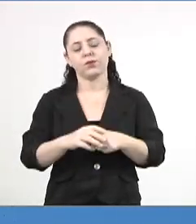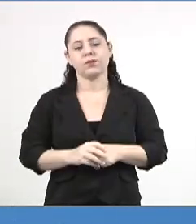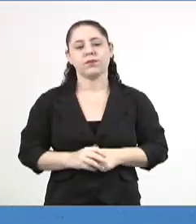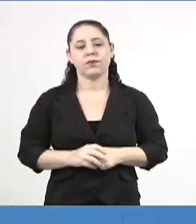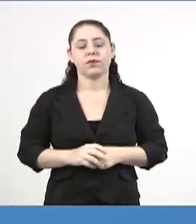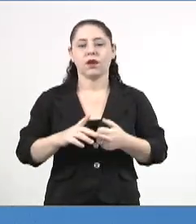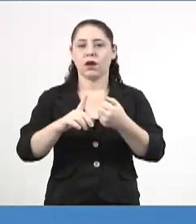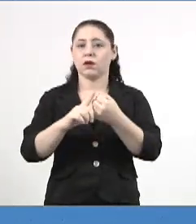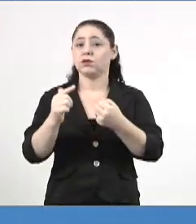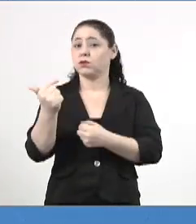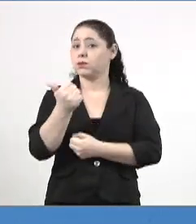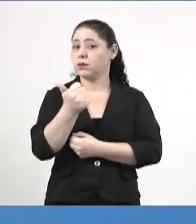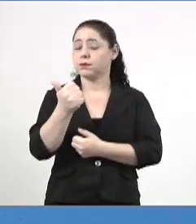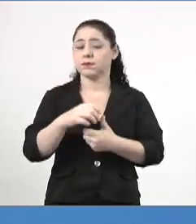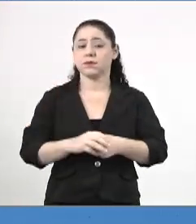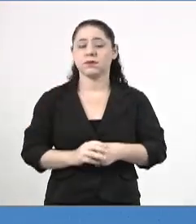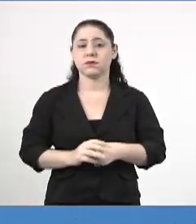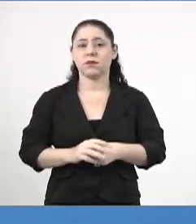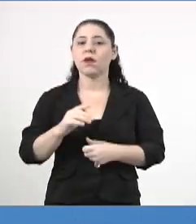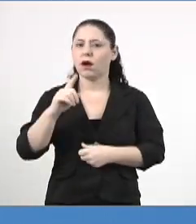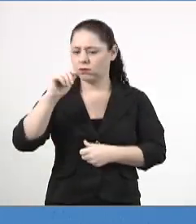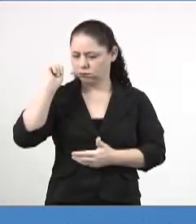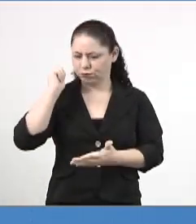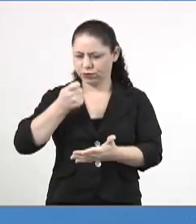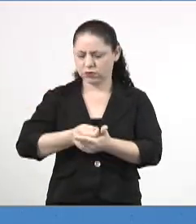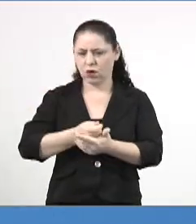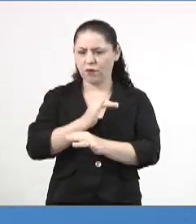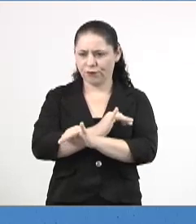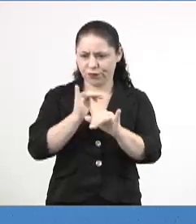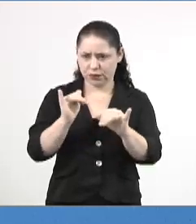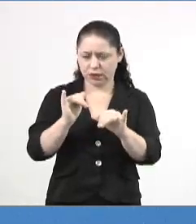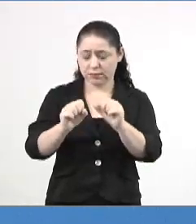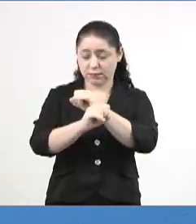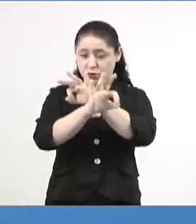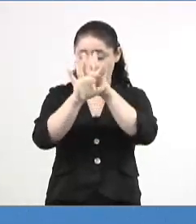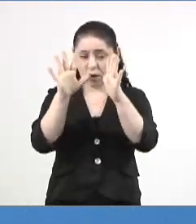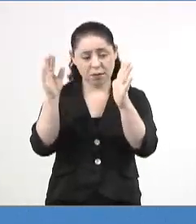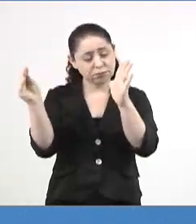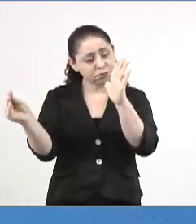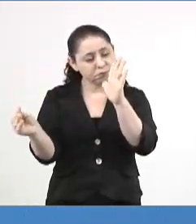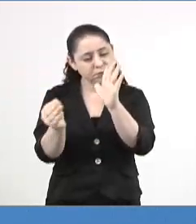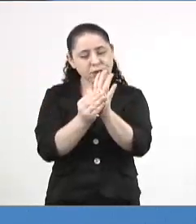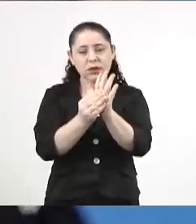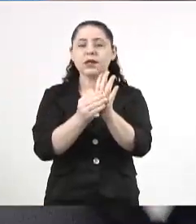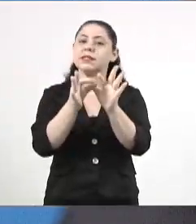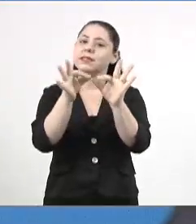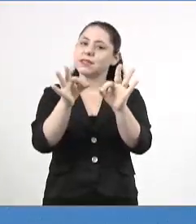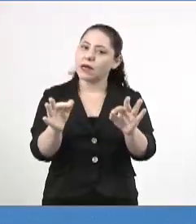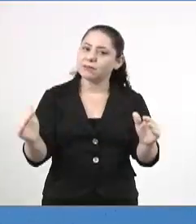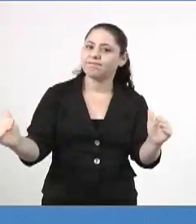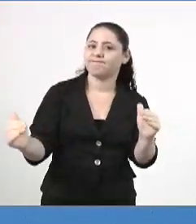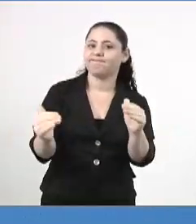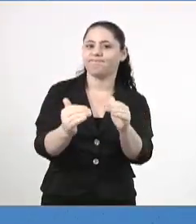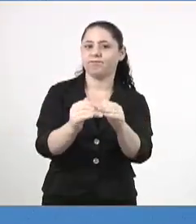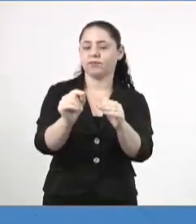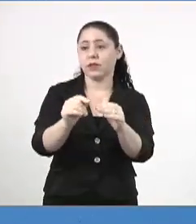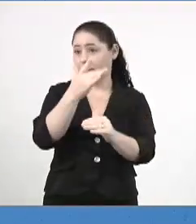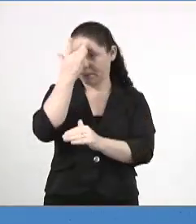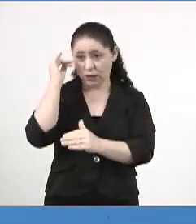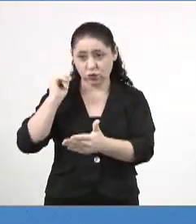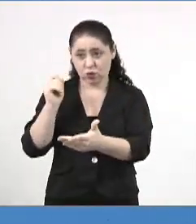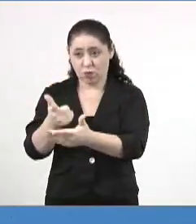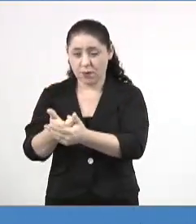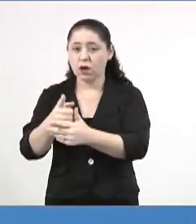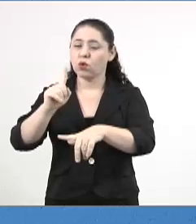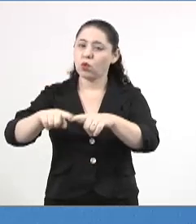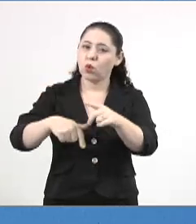Artigo 1º. Torna obrigatória a comunicação de maneira explícita, ostensiva e adequada ao consumidor sobre a